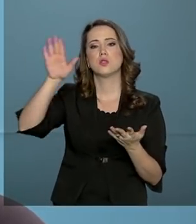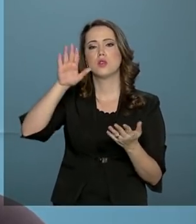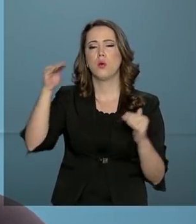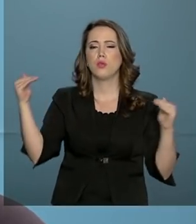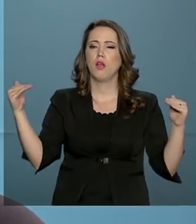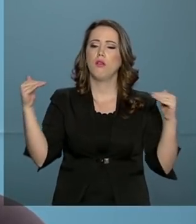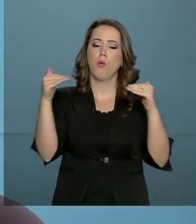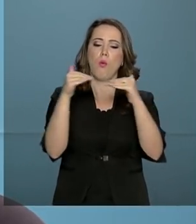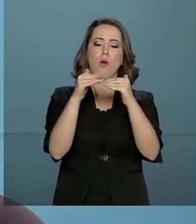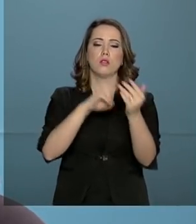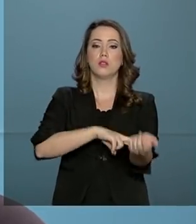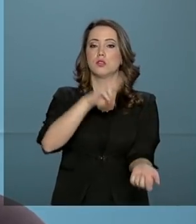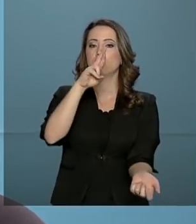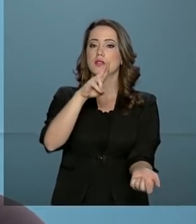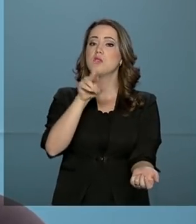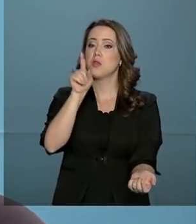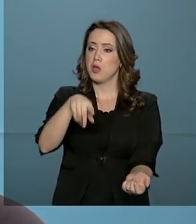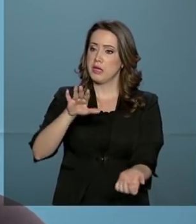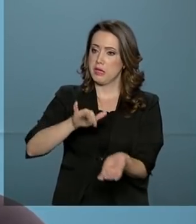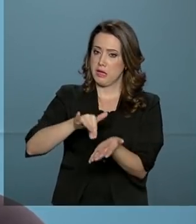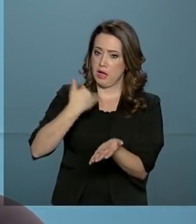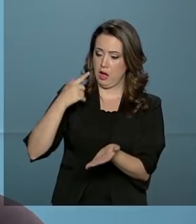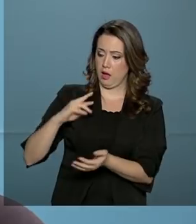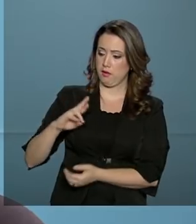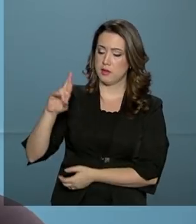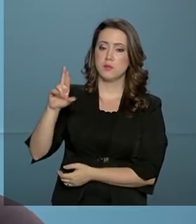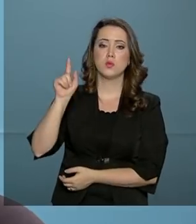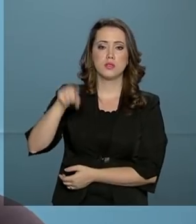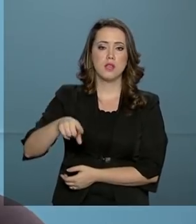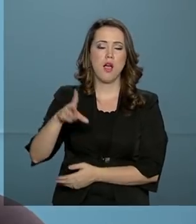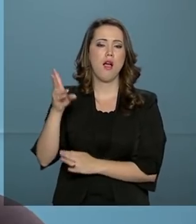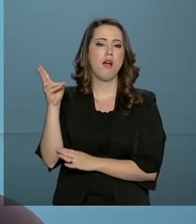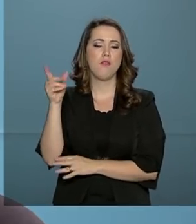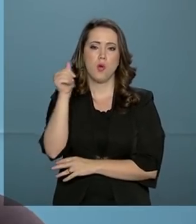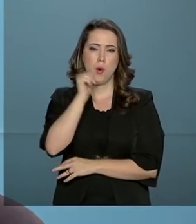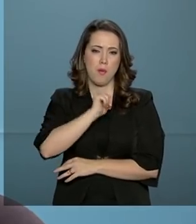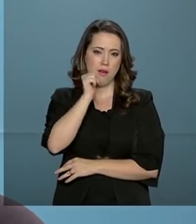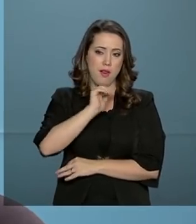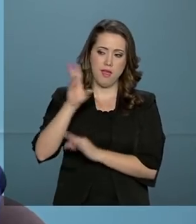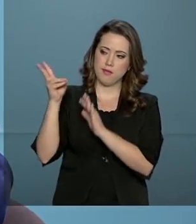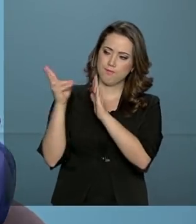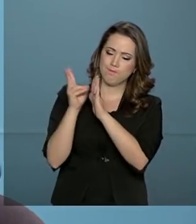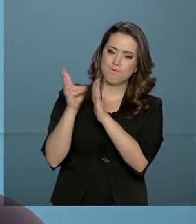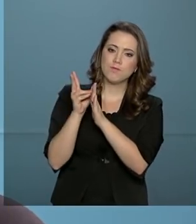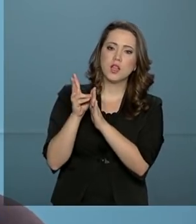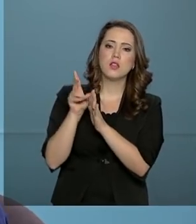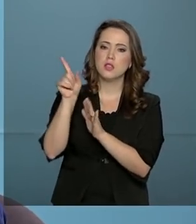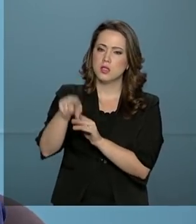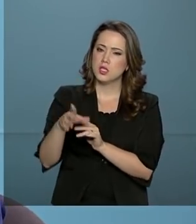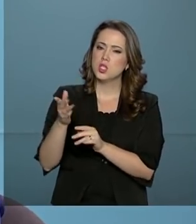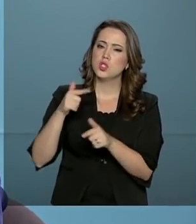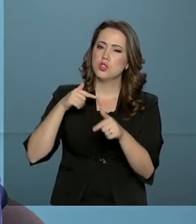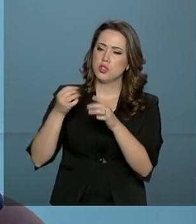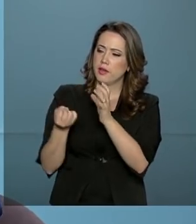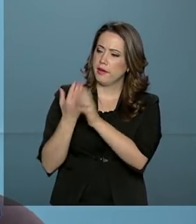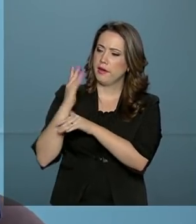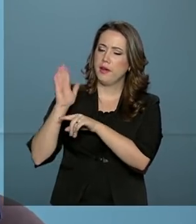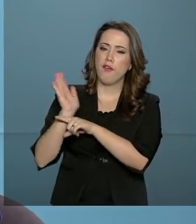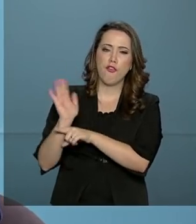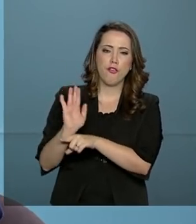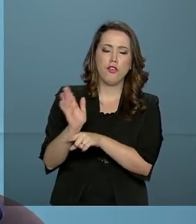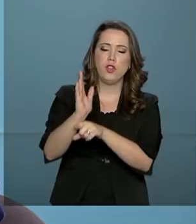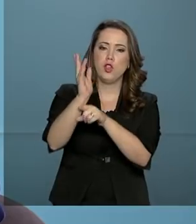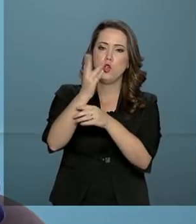secretaria, a Secretaria Nacional é uma índia cineasta, premiada mundialmente. E quando ela vem como secretária